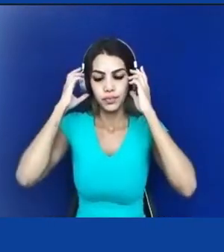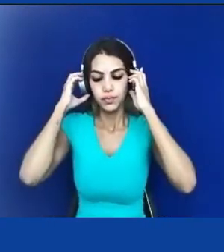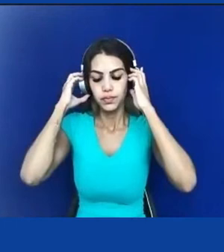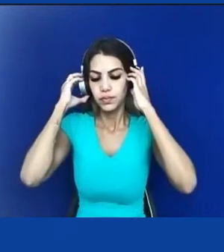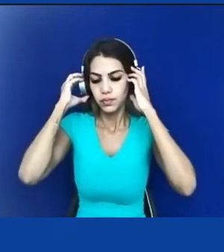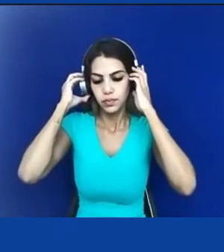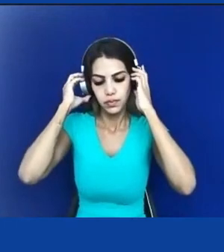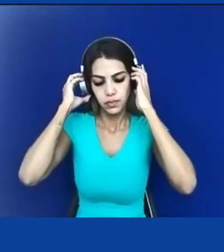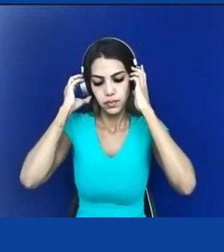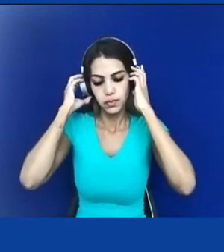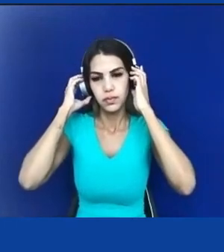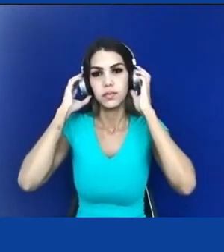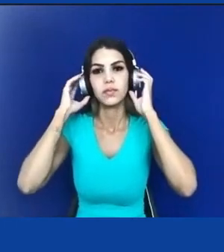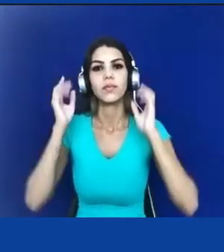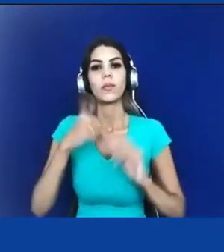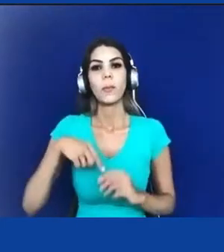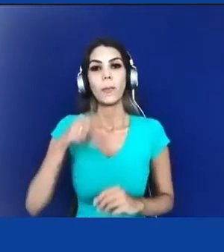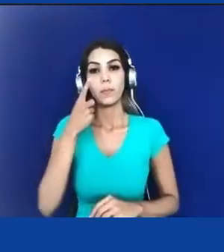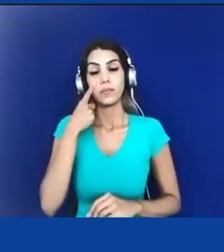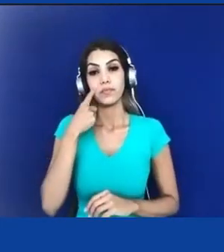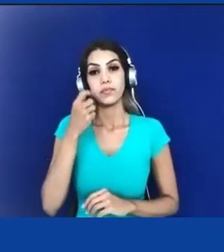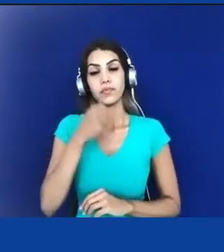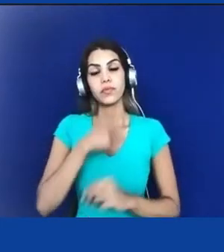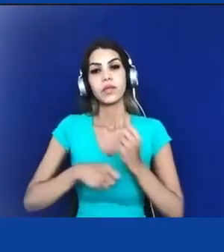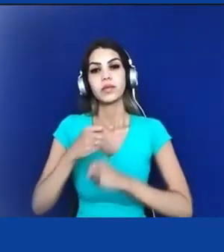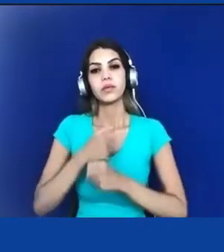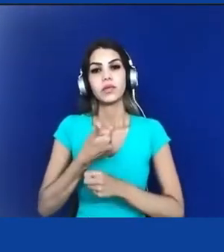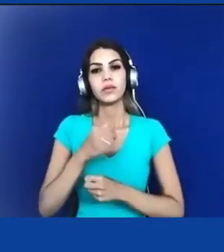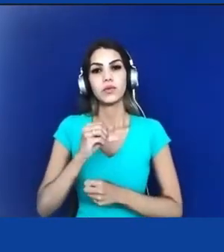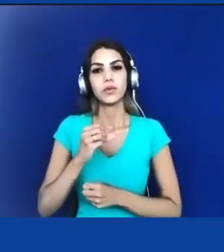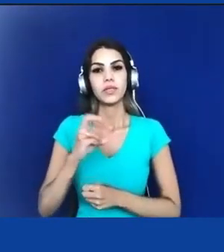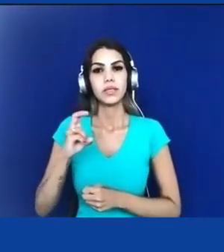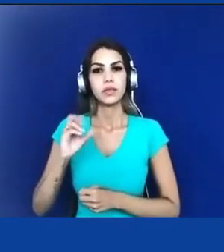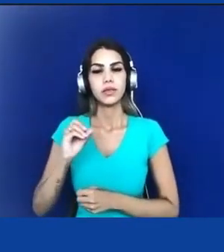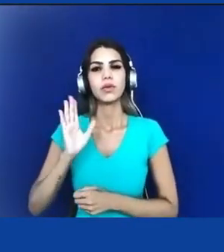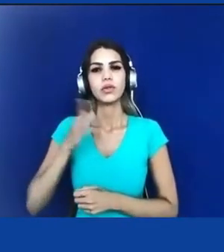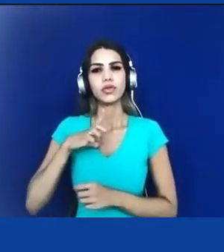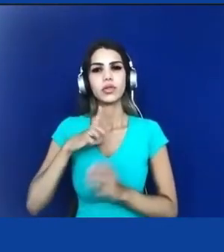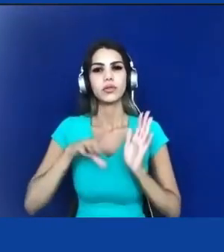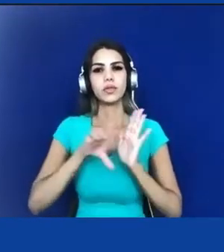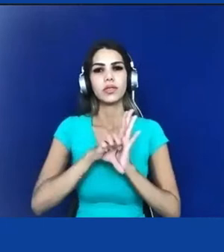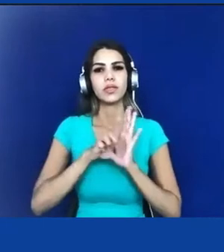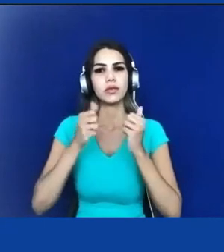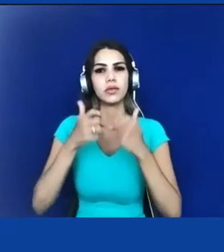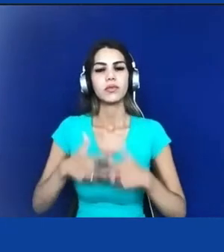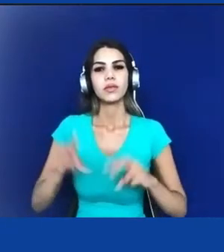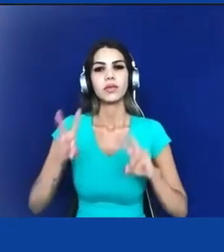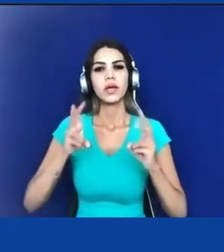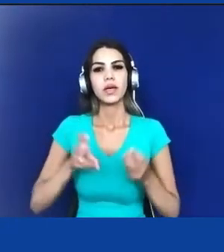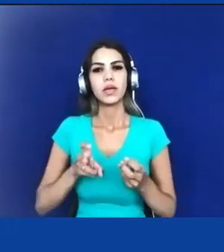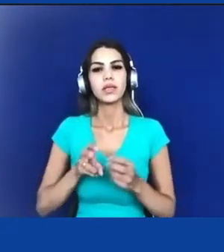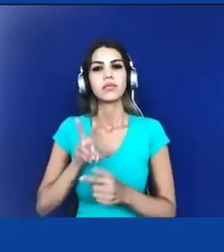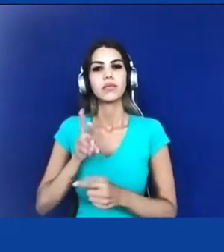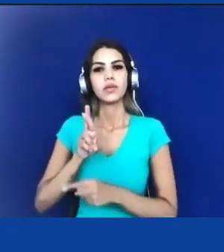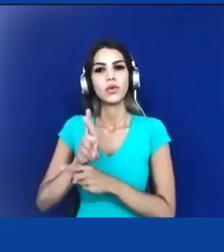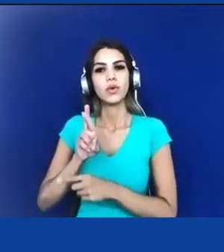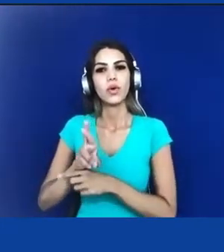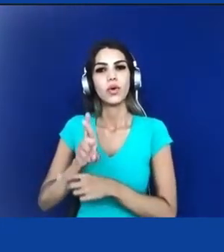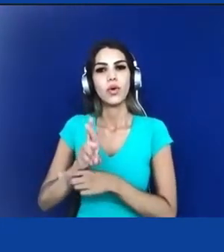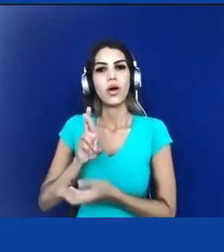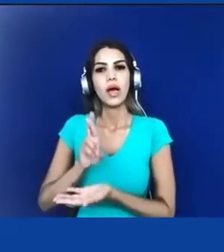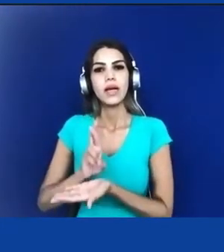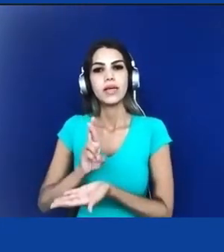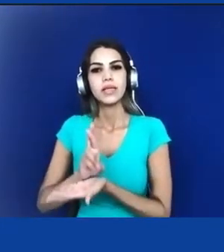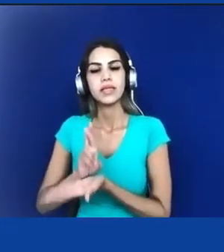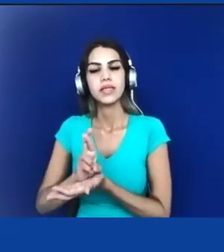em 1650 já uma legislação que falava sobre a reserva de territórios para os povos indígenas embora houvessem